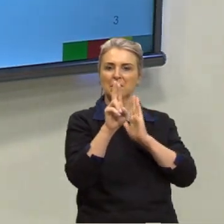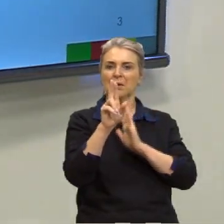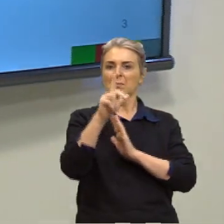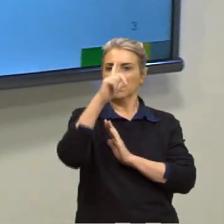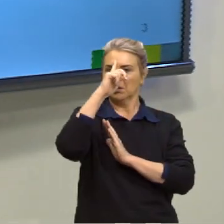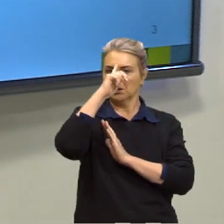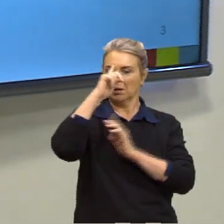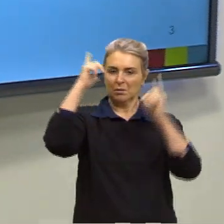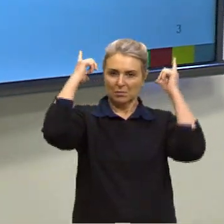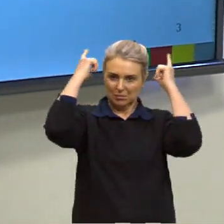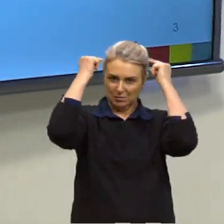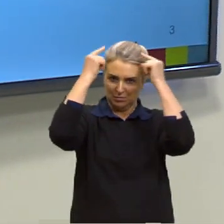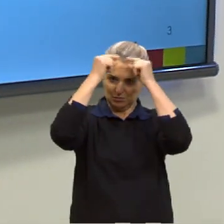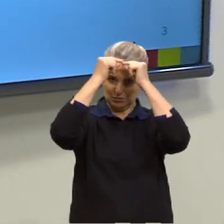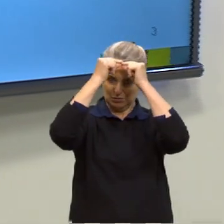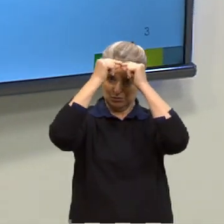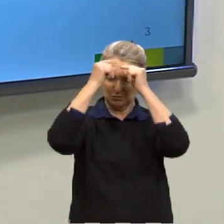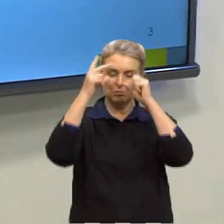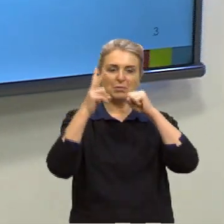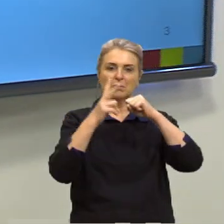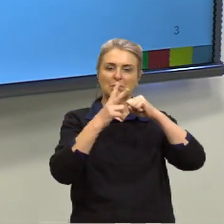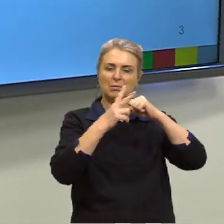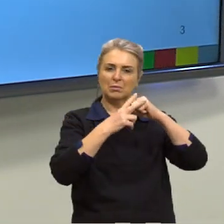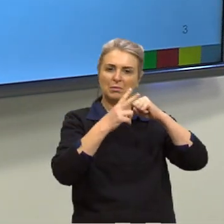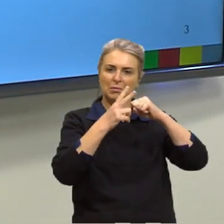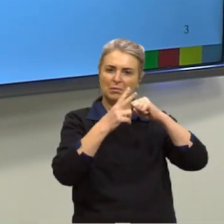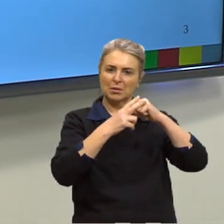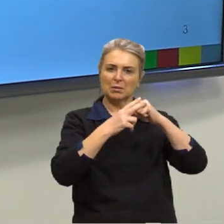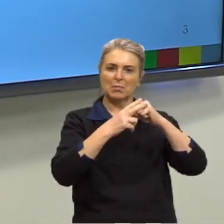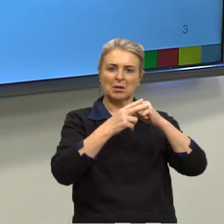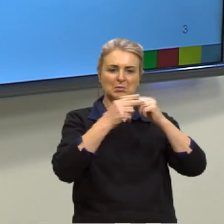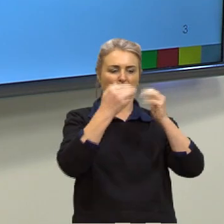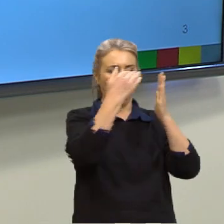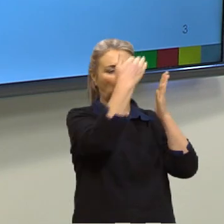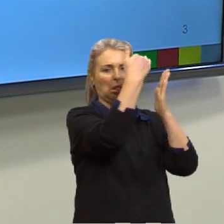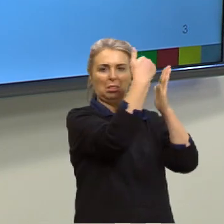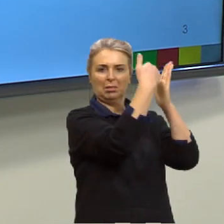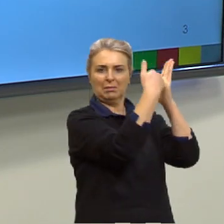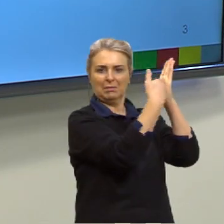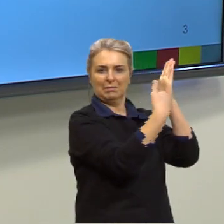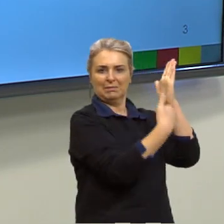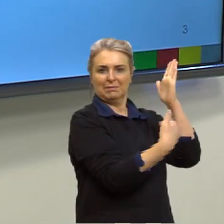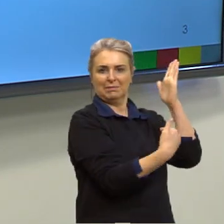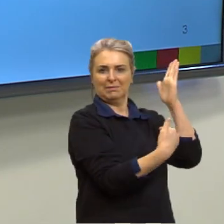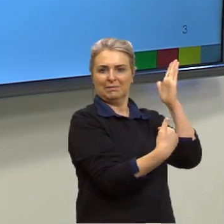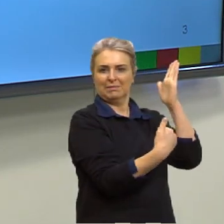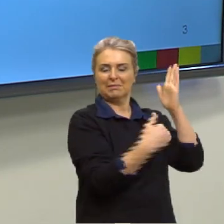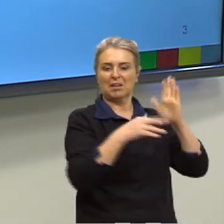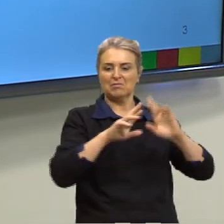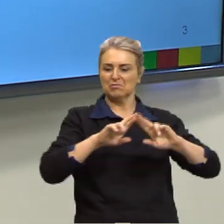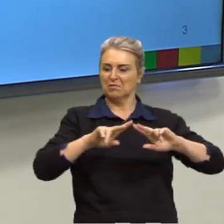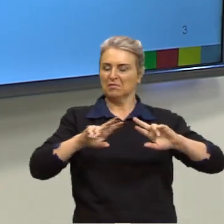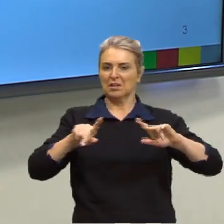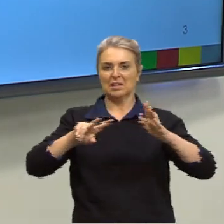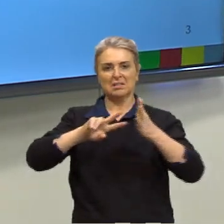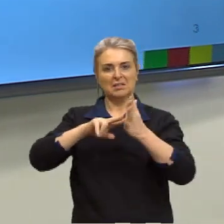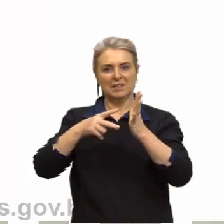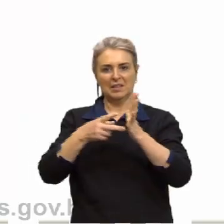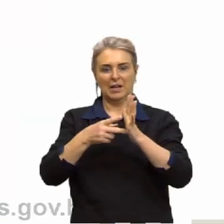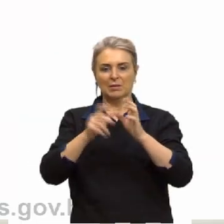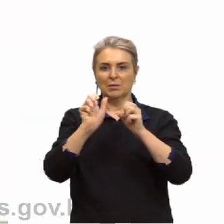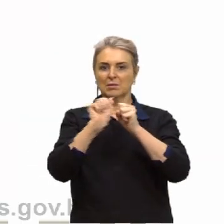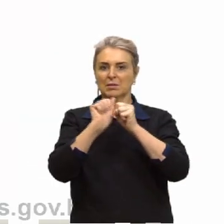latinos. Nos verbais, a gente vai ter também listas grandes, diferenciando significados. E agora, nos